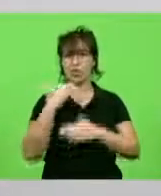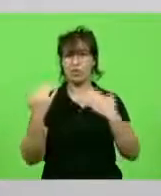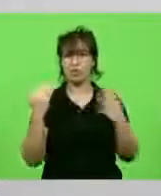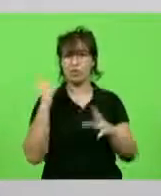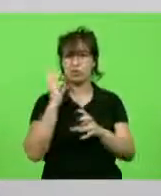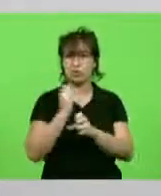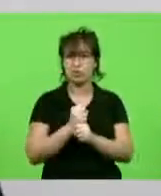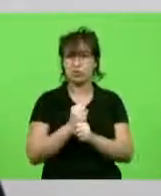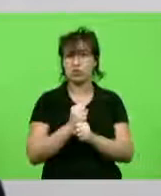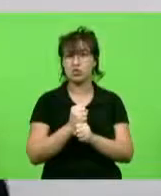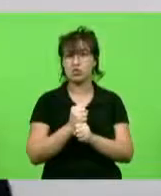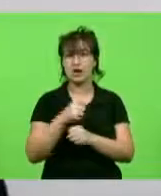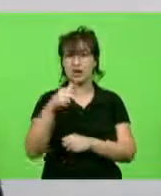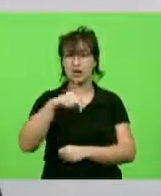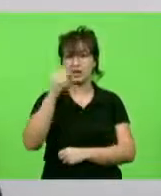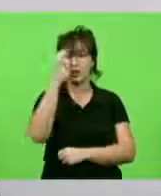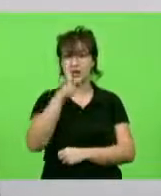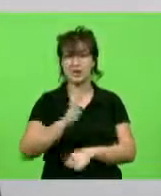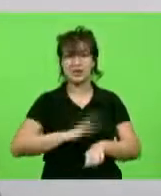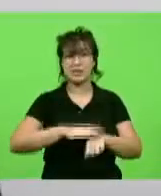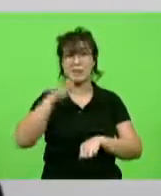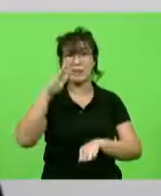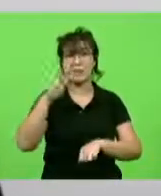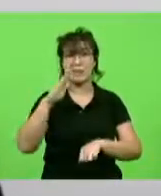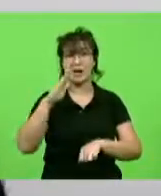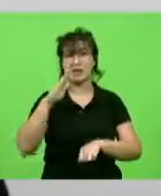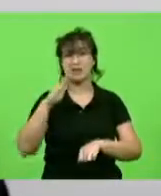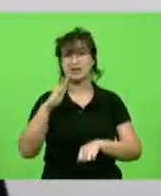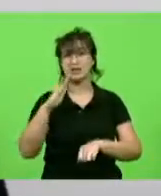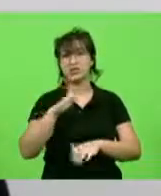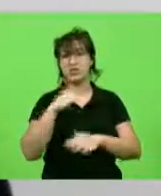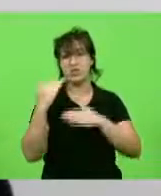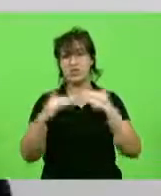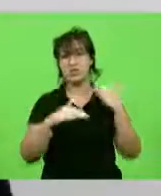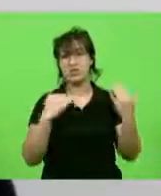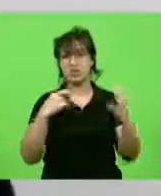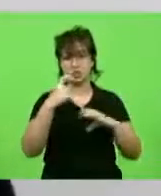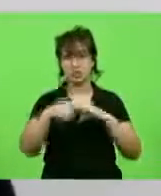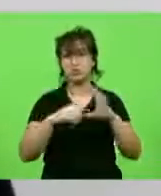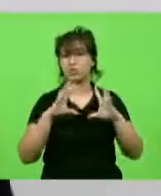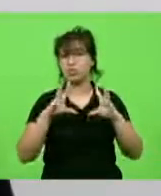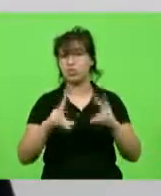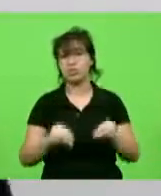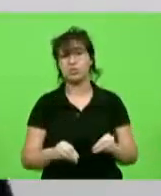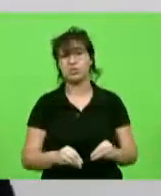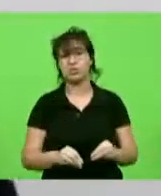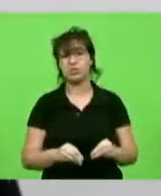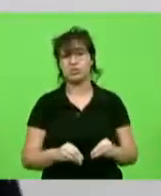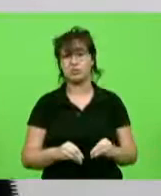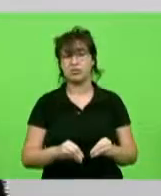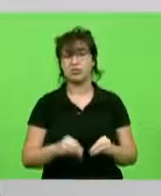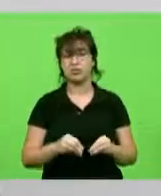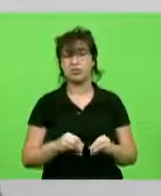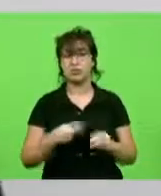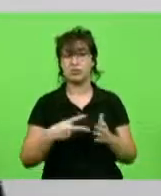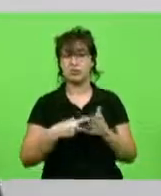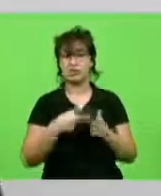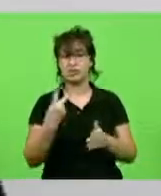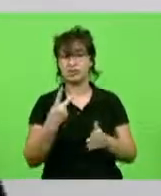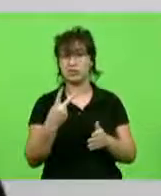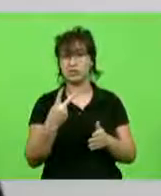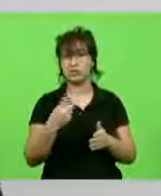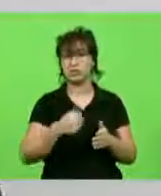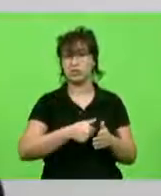o Brasil, o país com maior número de mortos no mundo, depois os dez próximos, do segundo ao décimo primeiro,